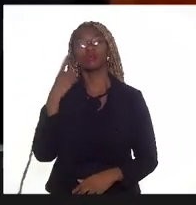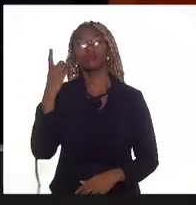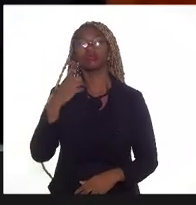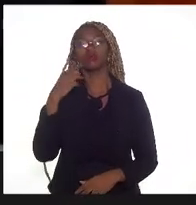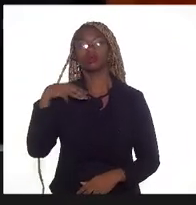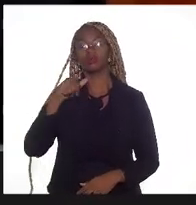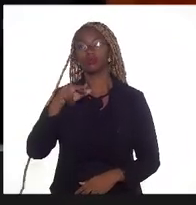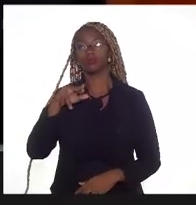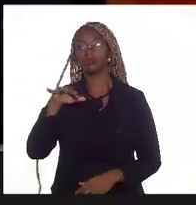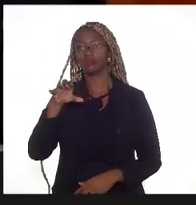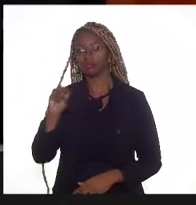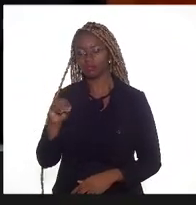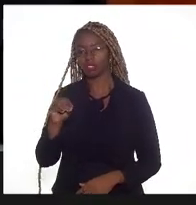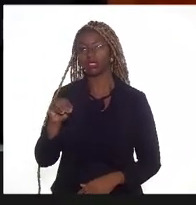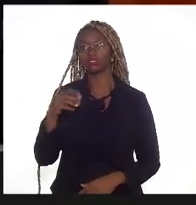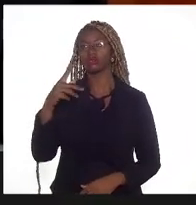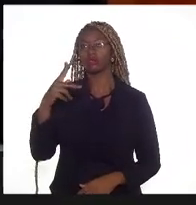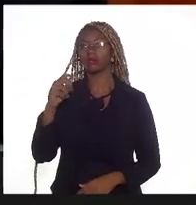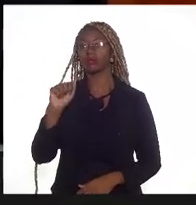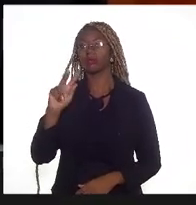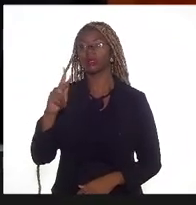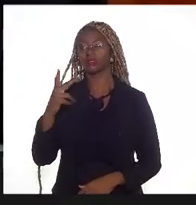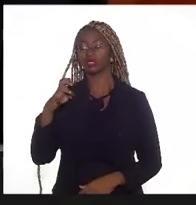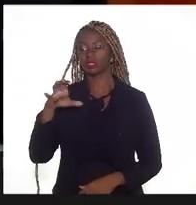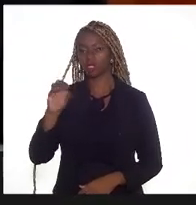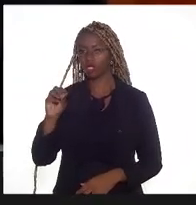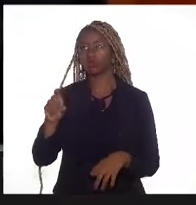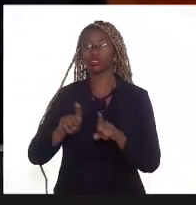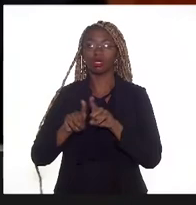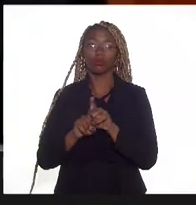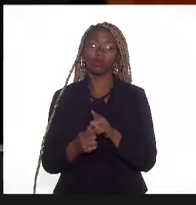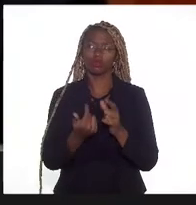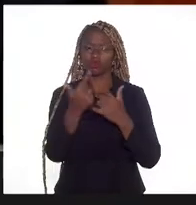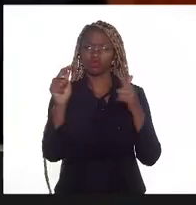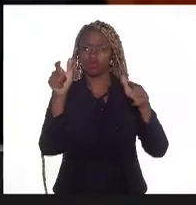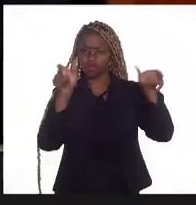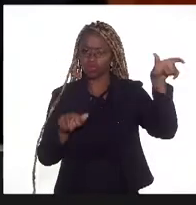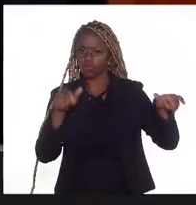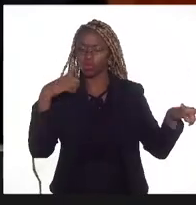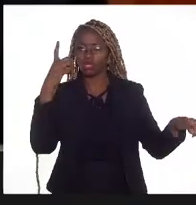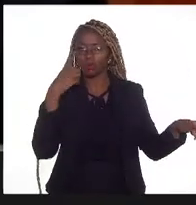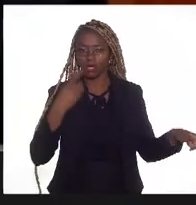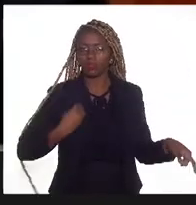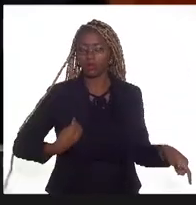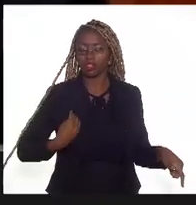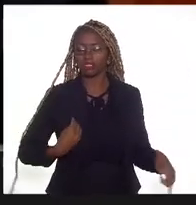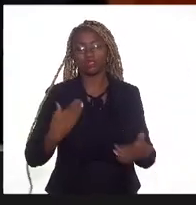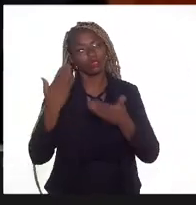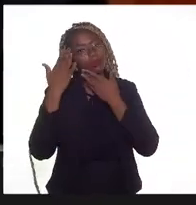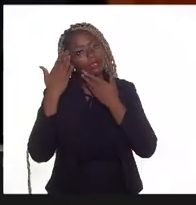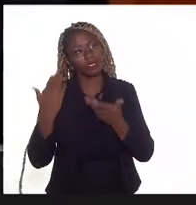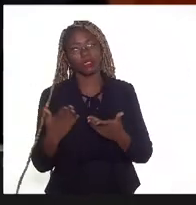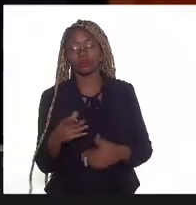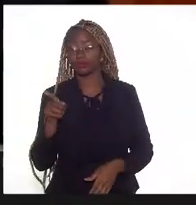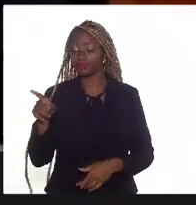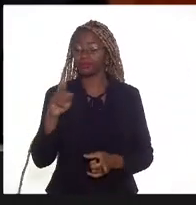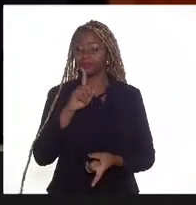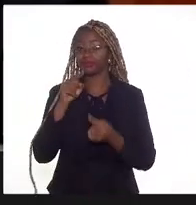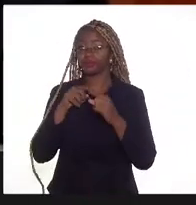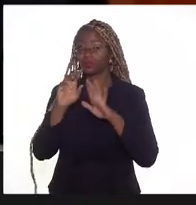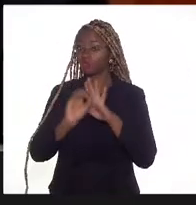demais deputados e deputadas. Em relação ao ofício 26,